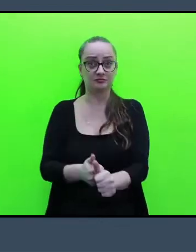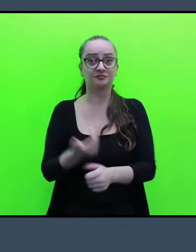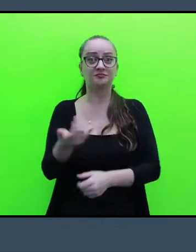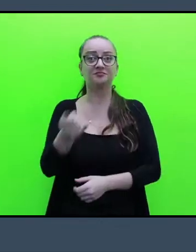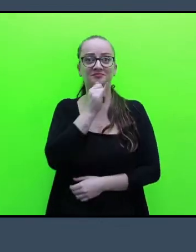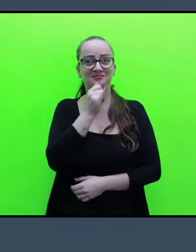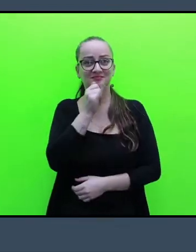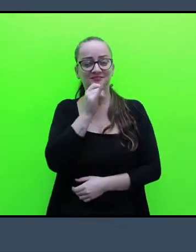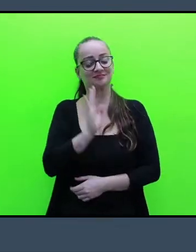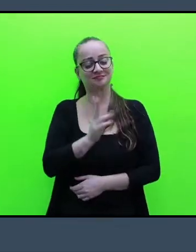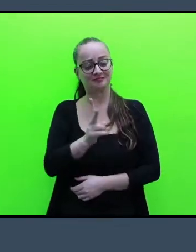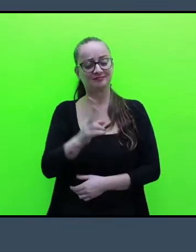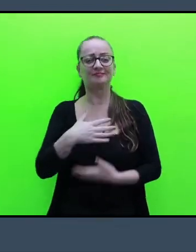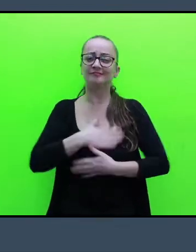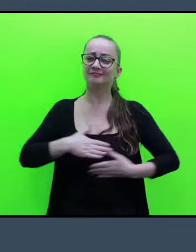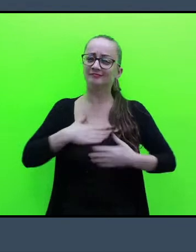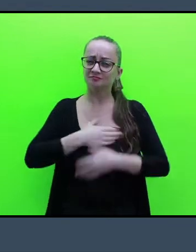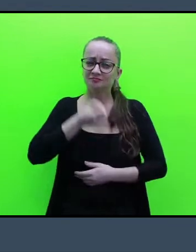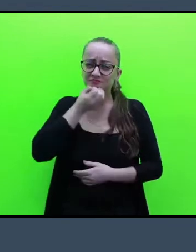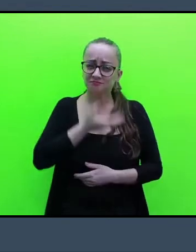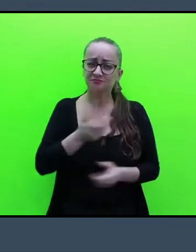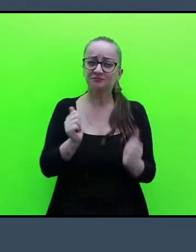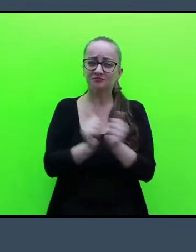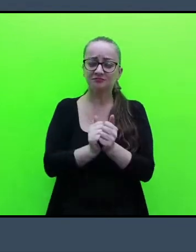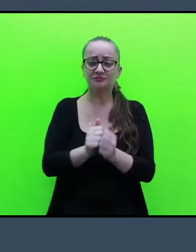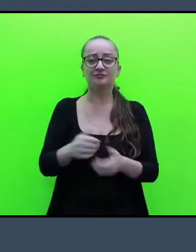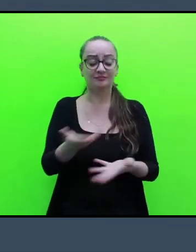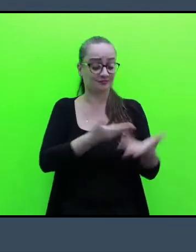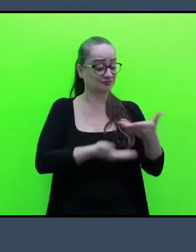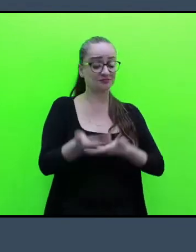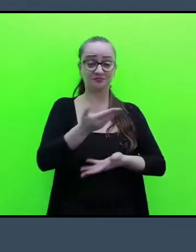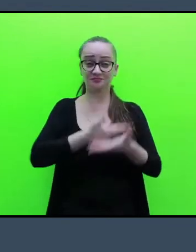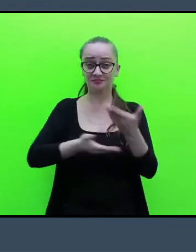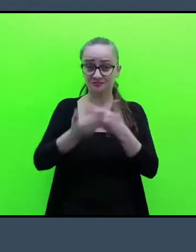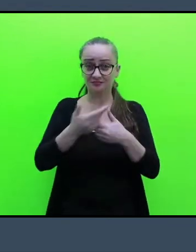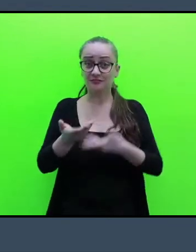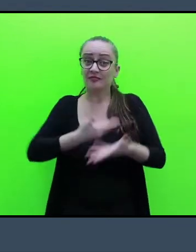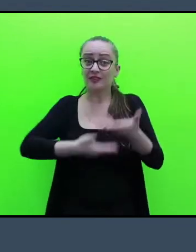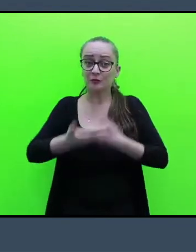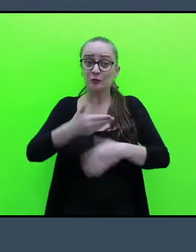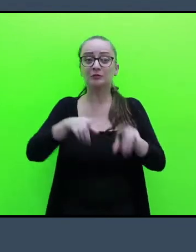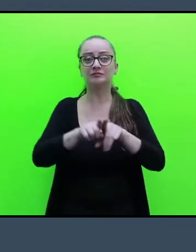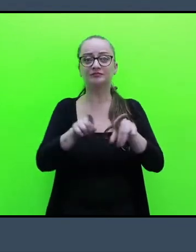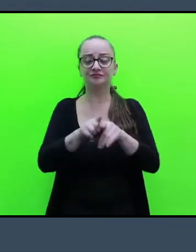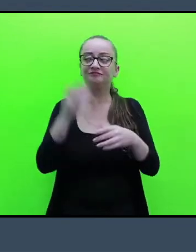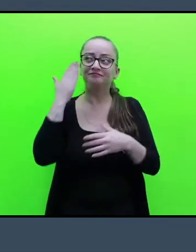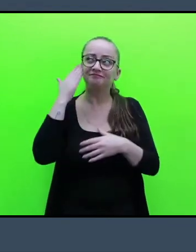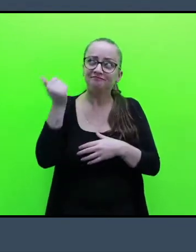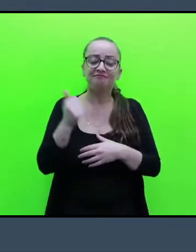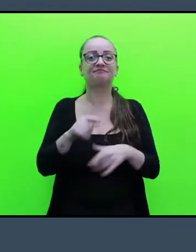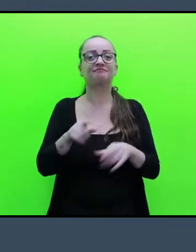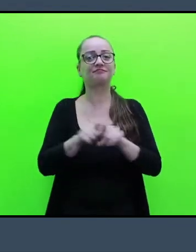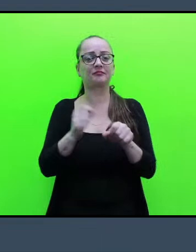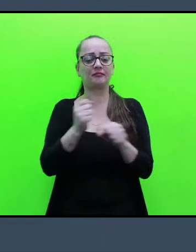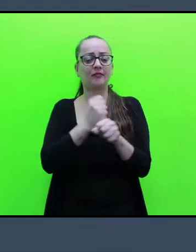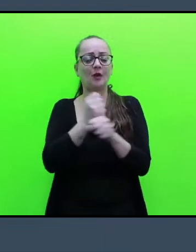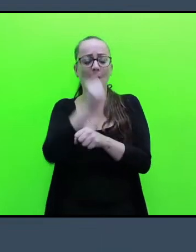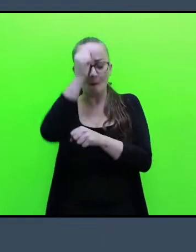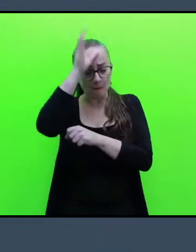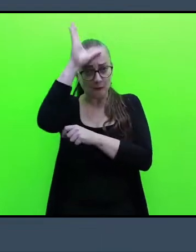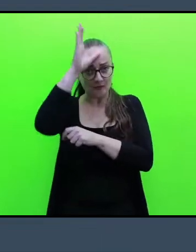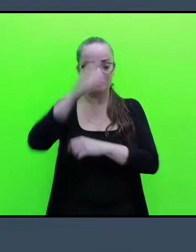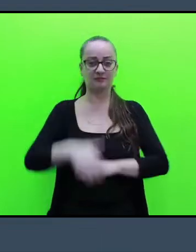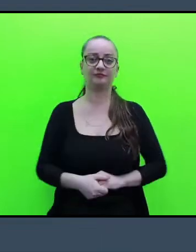um prazer e sempre muito bom ter essa partilha esse compartilhamento de saberes essa construção de conhecimento